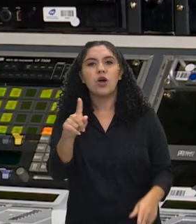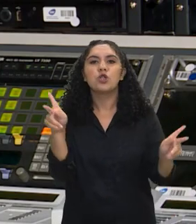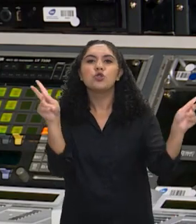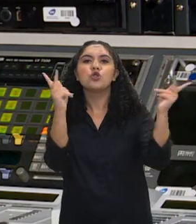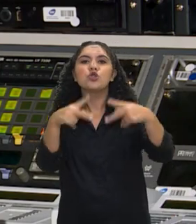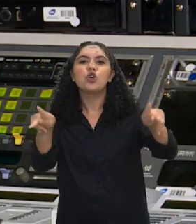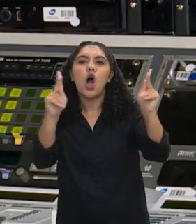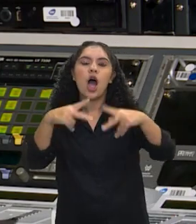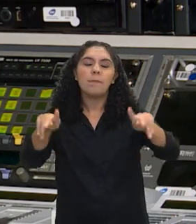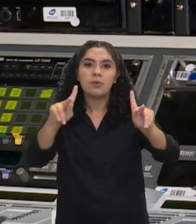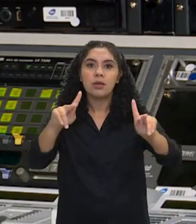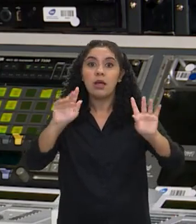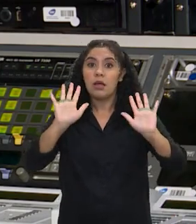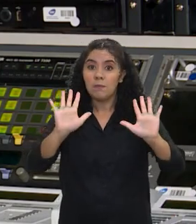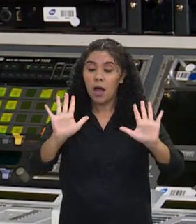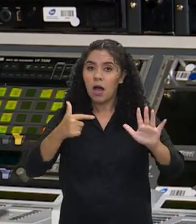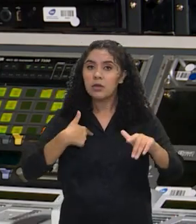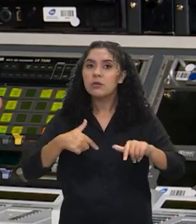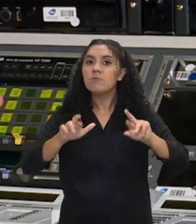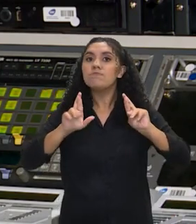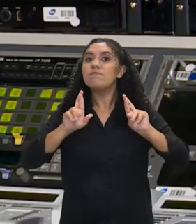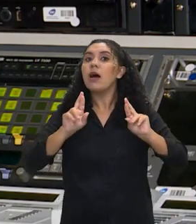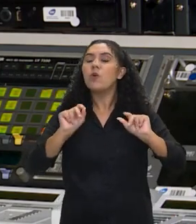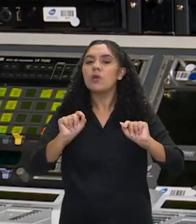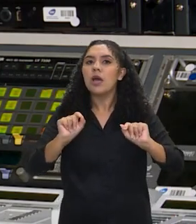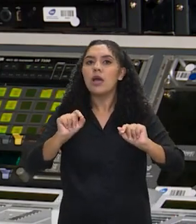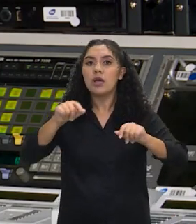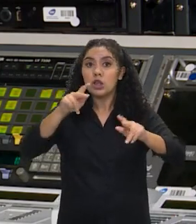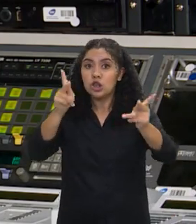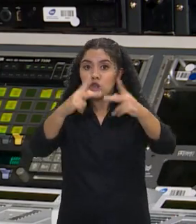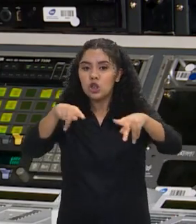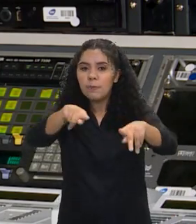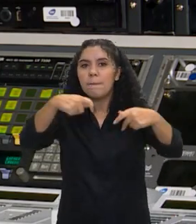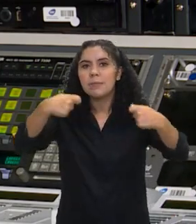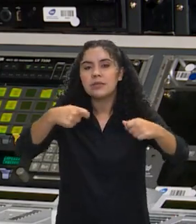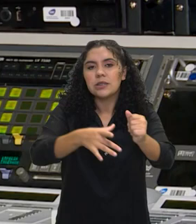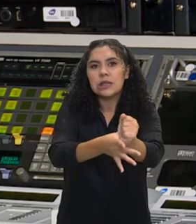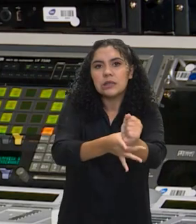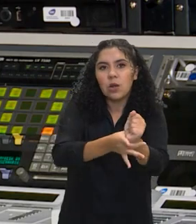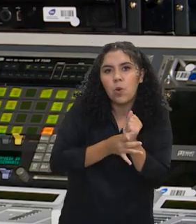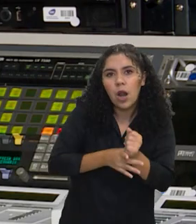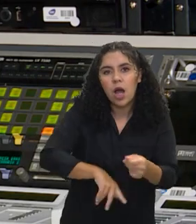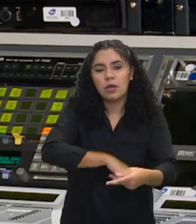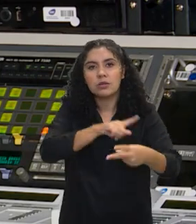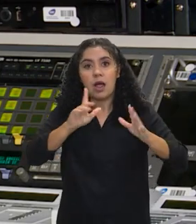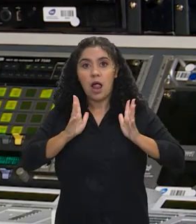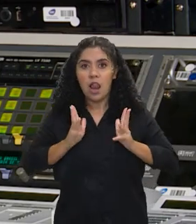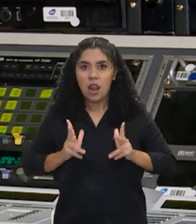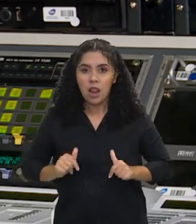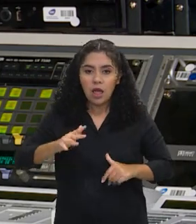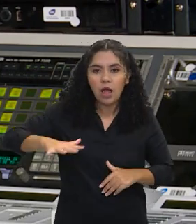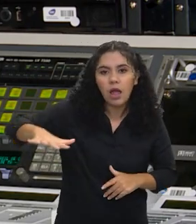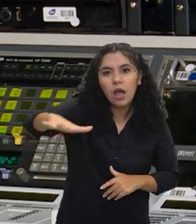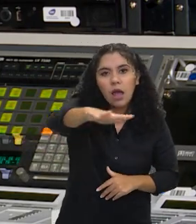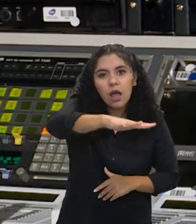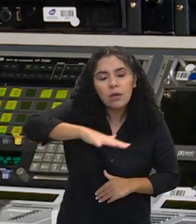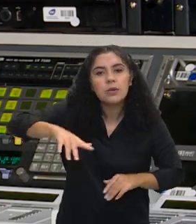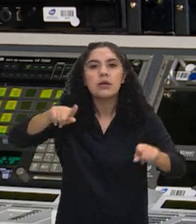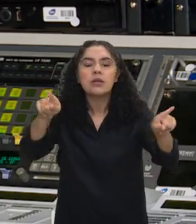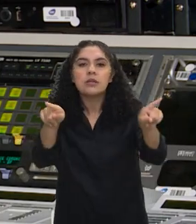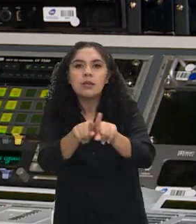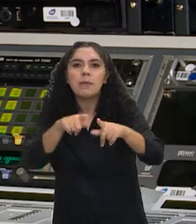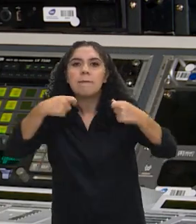eu espero que esse shopping tenha políticas de segurança, que esse shopping tenha uma série de, um ambiente limpo, que eu tenha